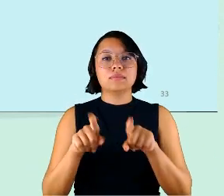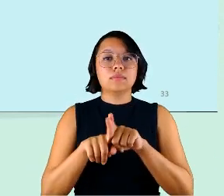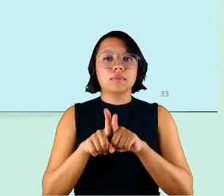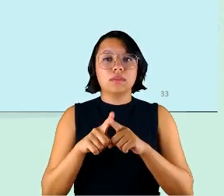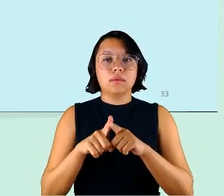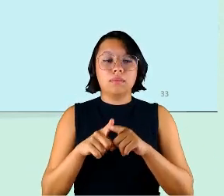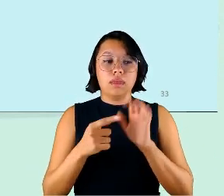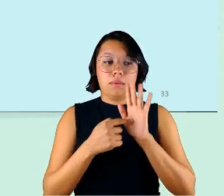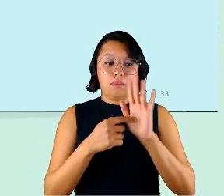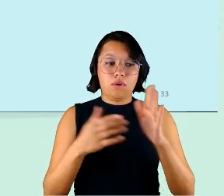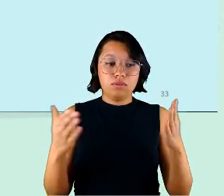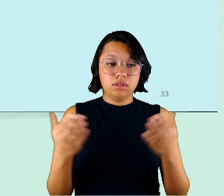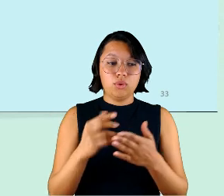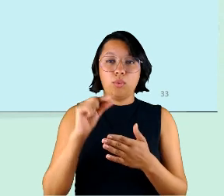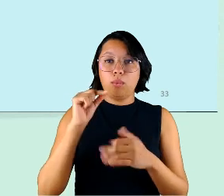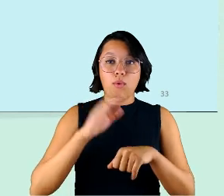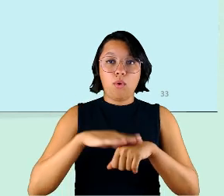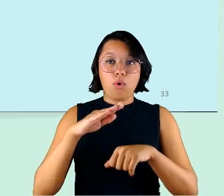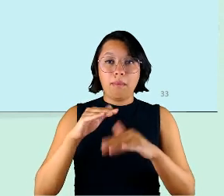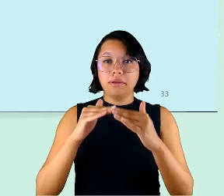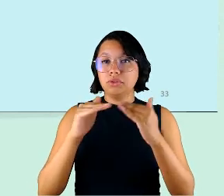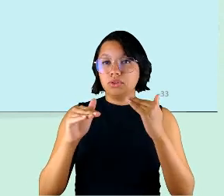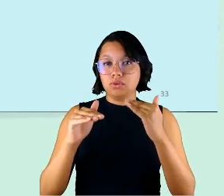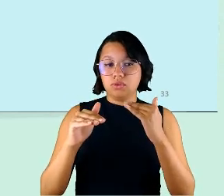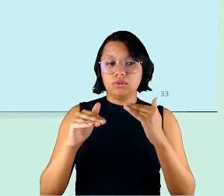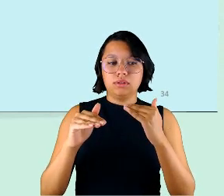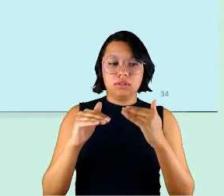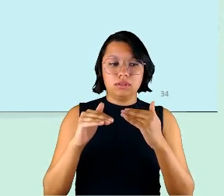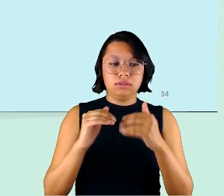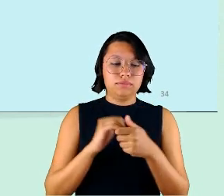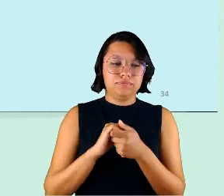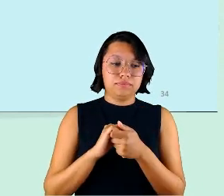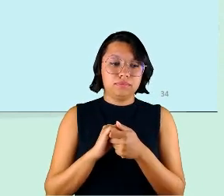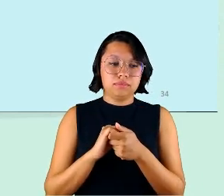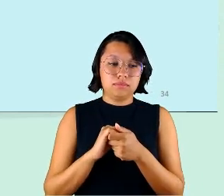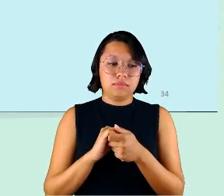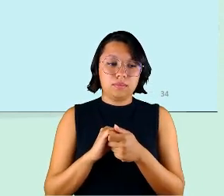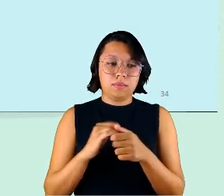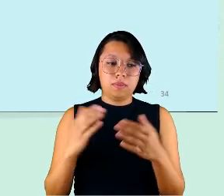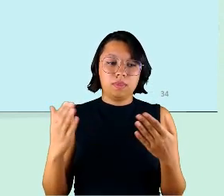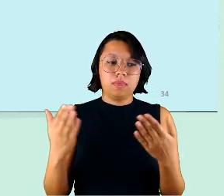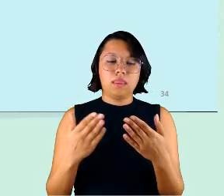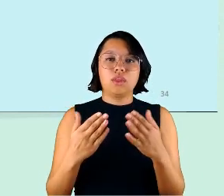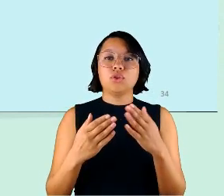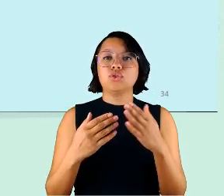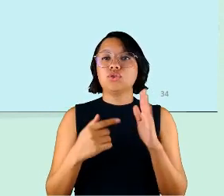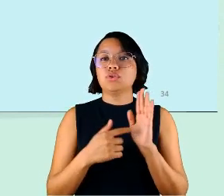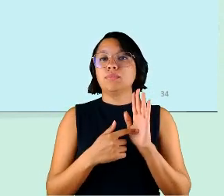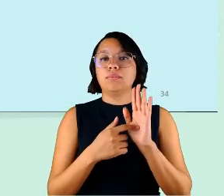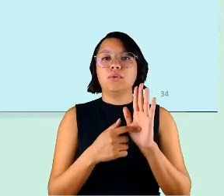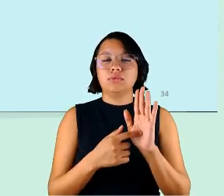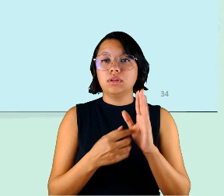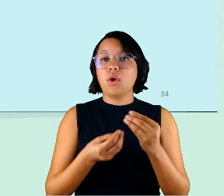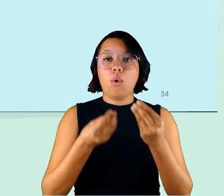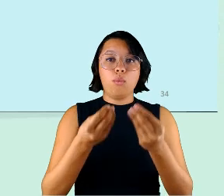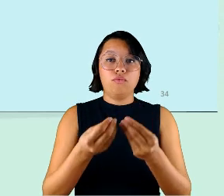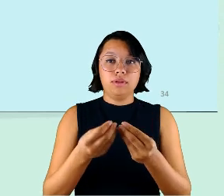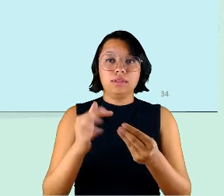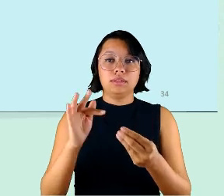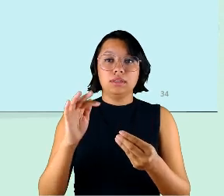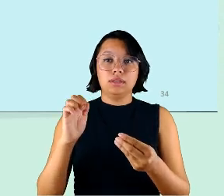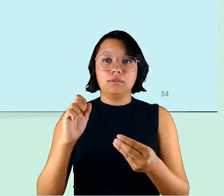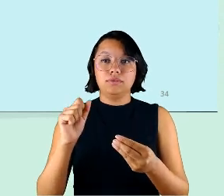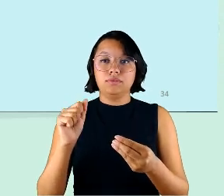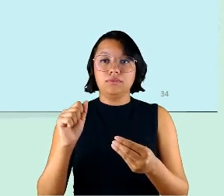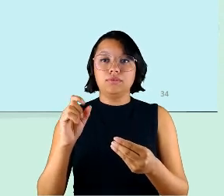aparece aqui com um pouquinho mais de discordância e neutralidade a questão de oferecer feedbacks aqui foi interessante